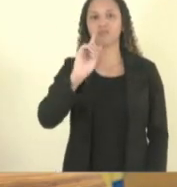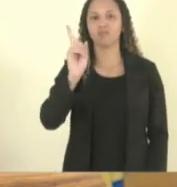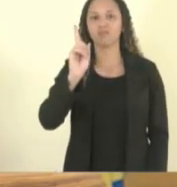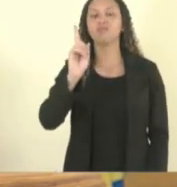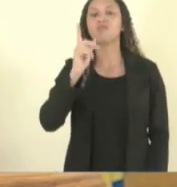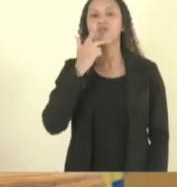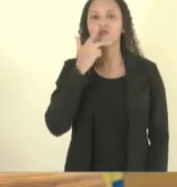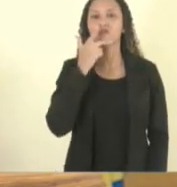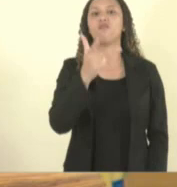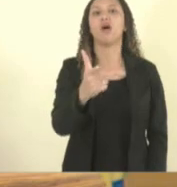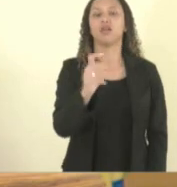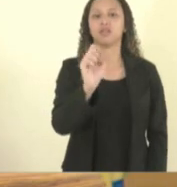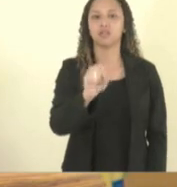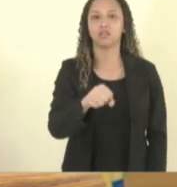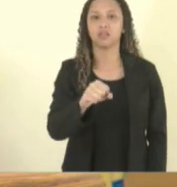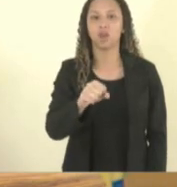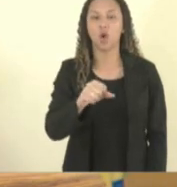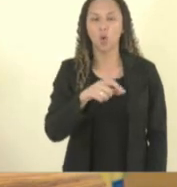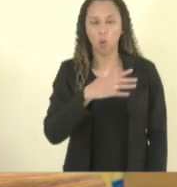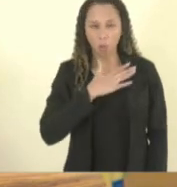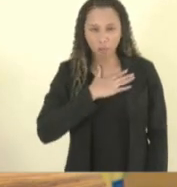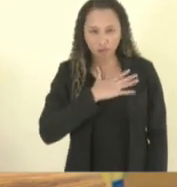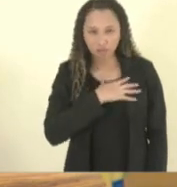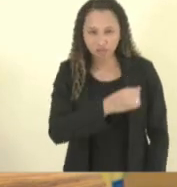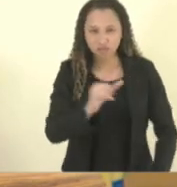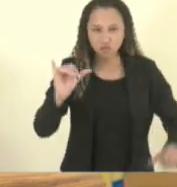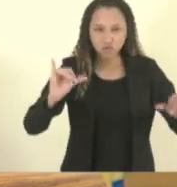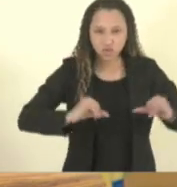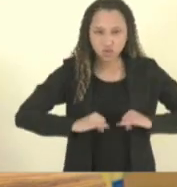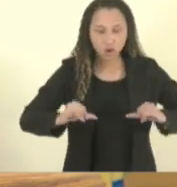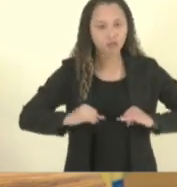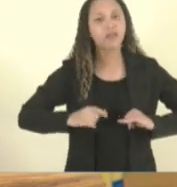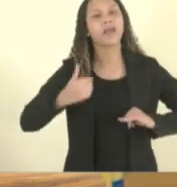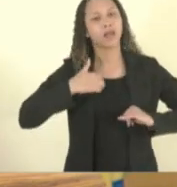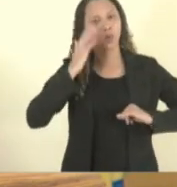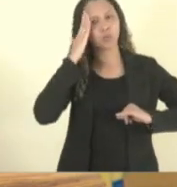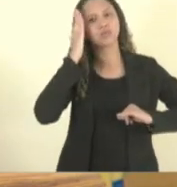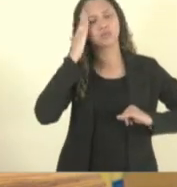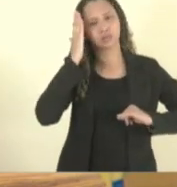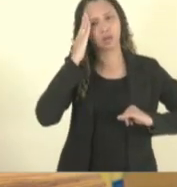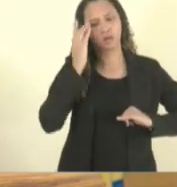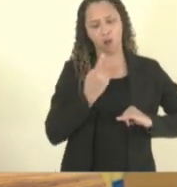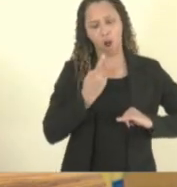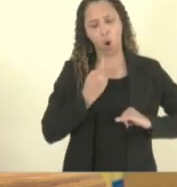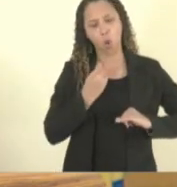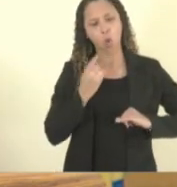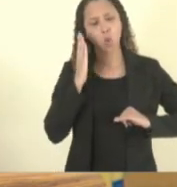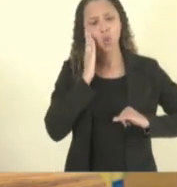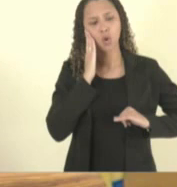filho sofre, passa, só eu. E por isso é importante de estarmos aqui para